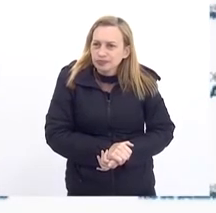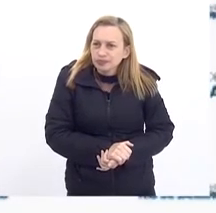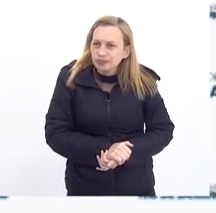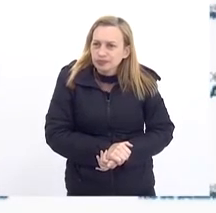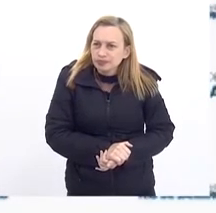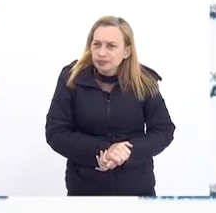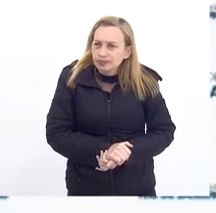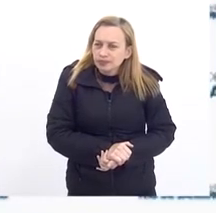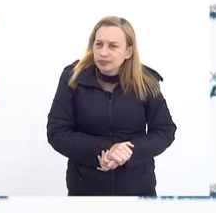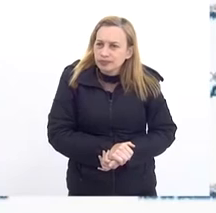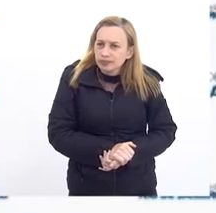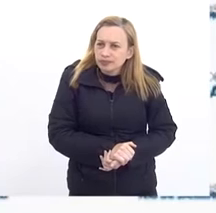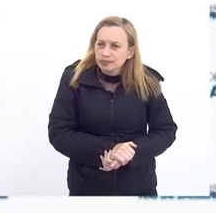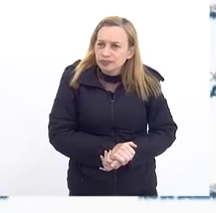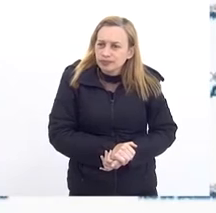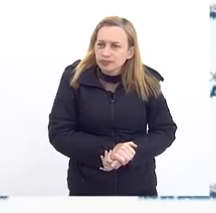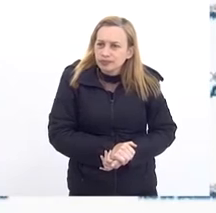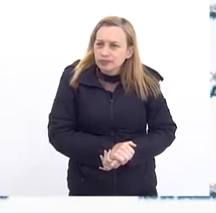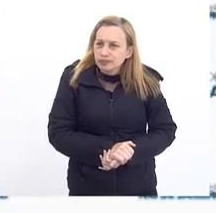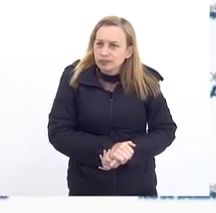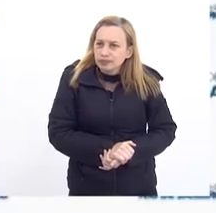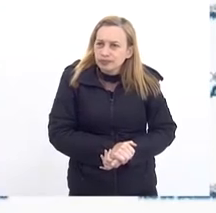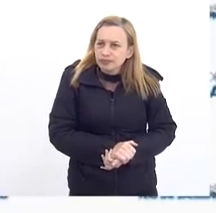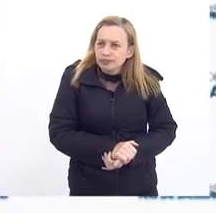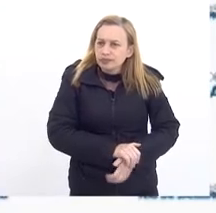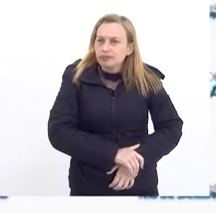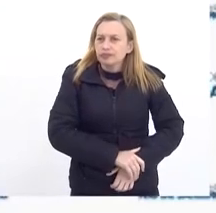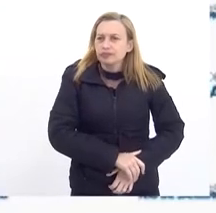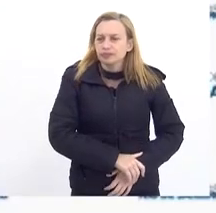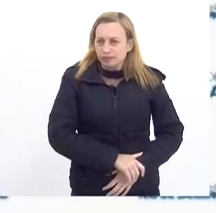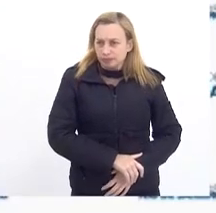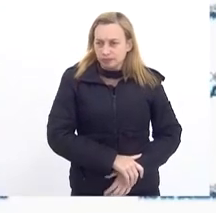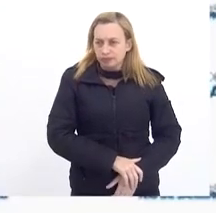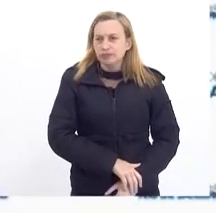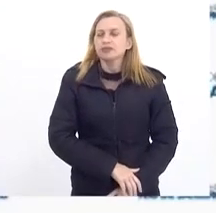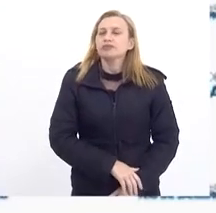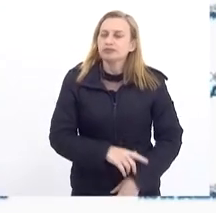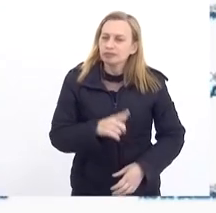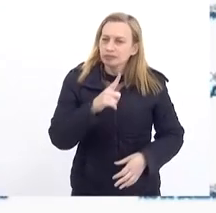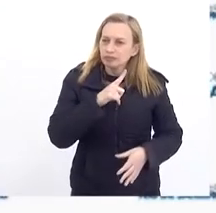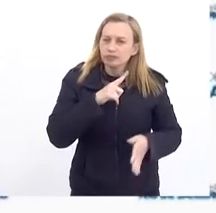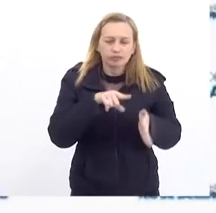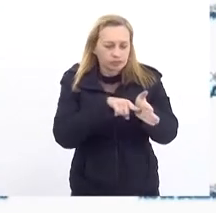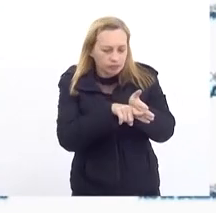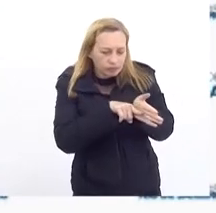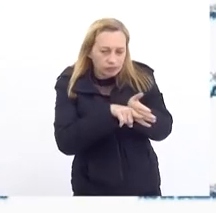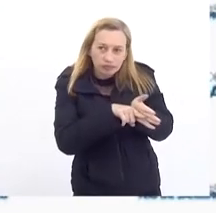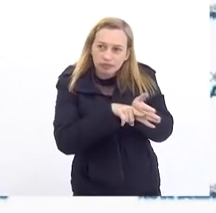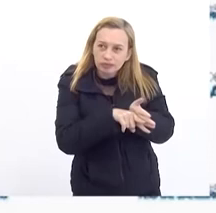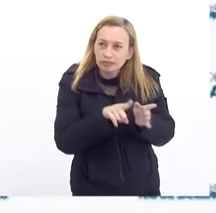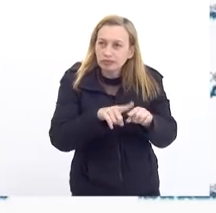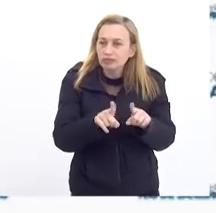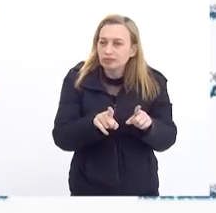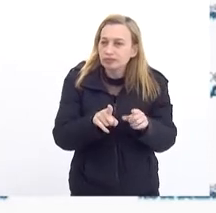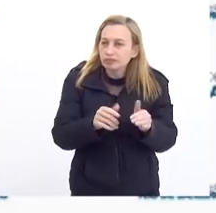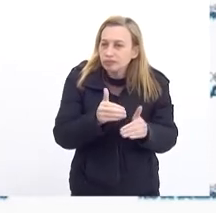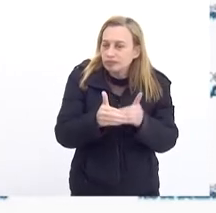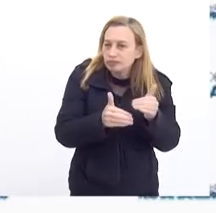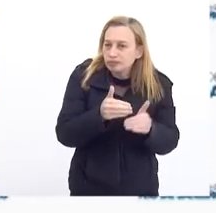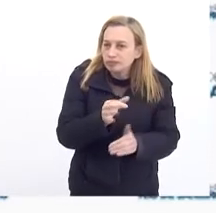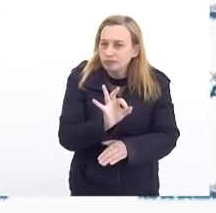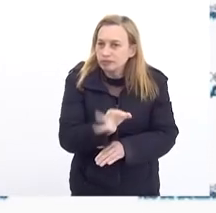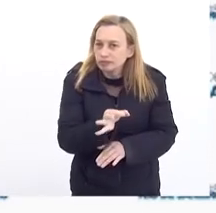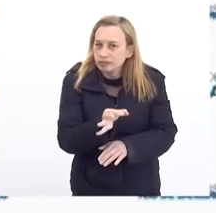É verdade Nós temos Feito A fiscalização Mas tem que ter O devido processo Legal